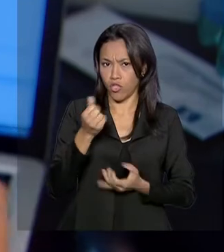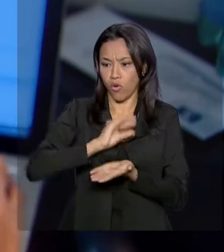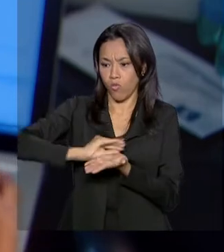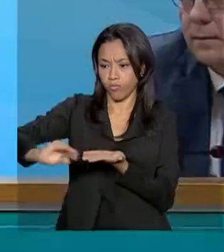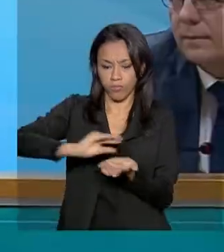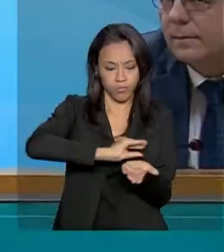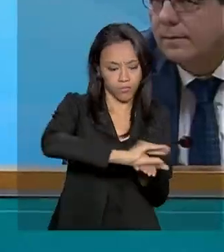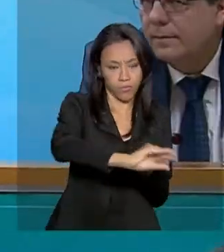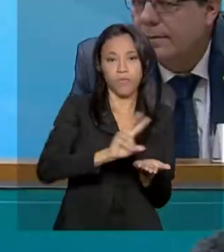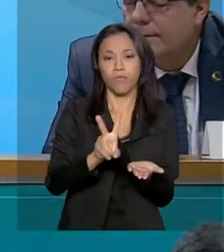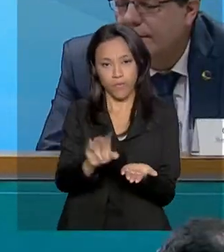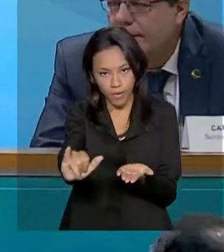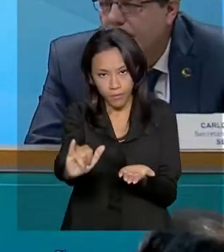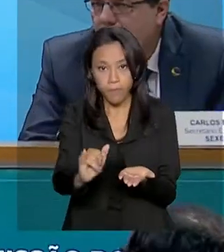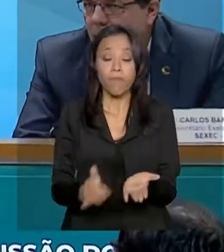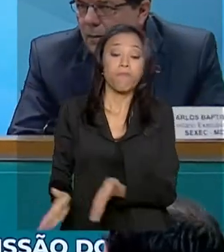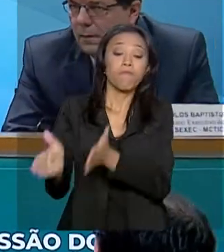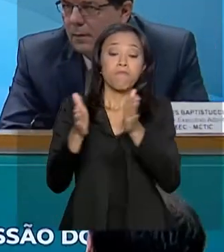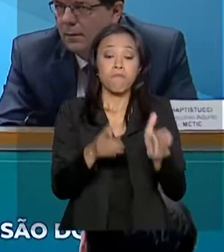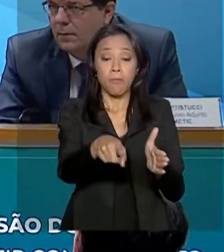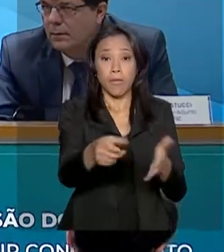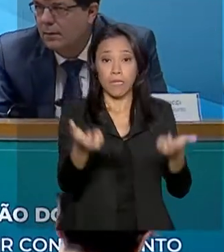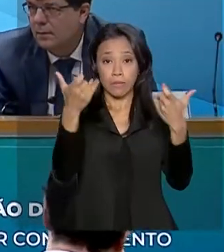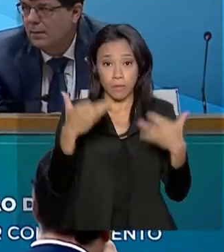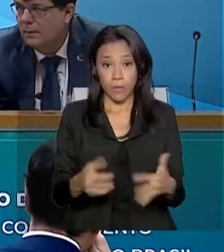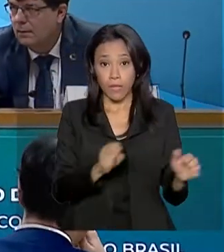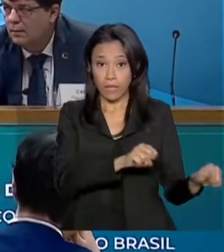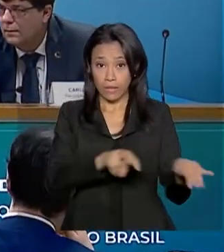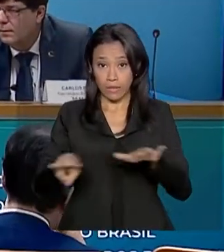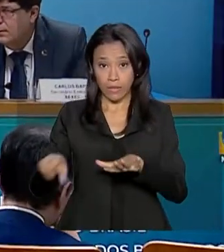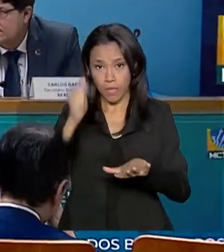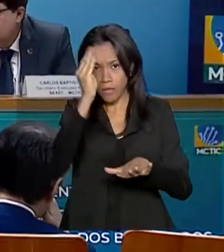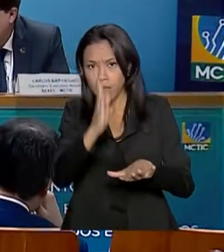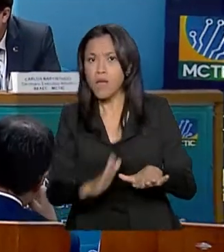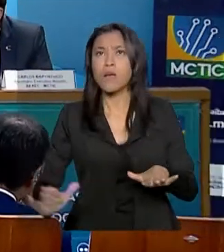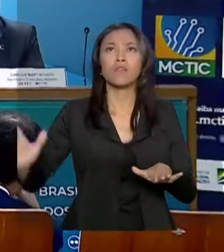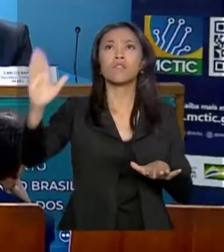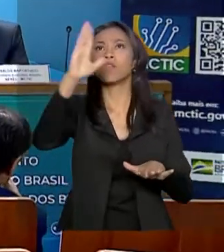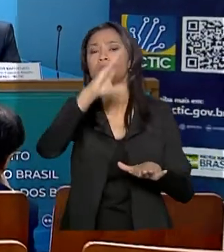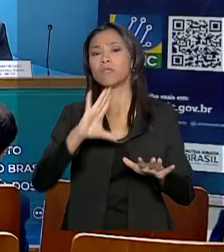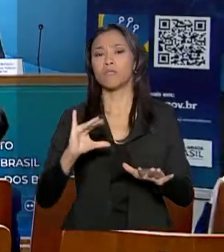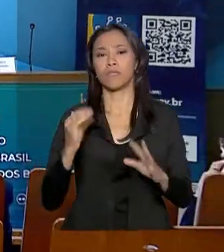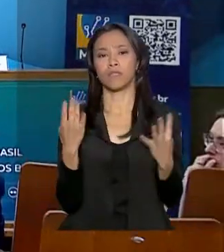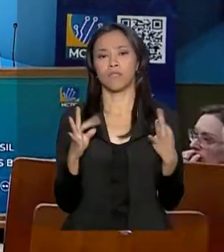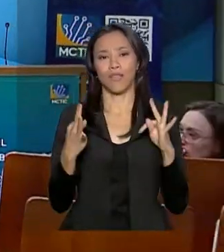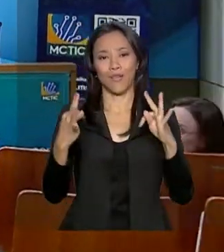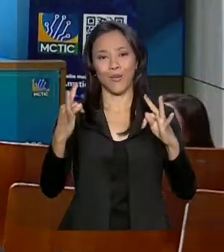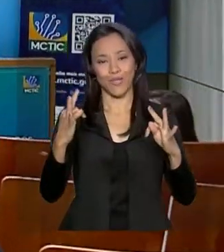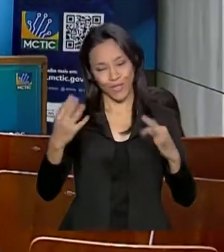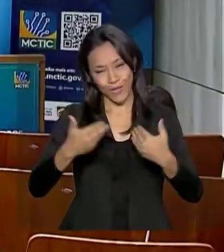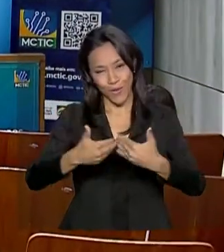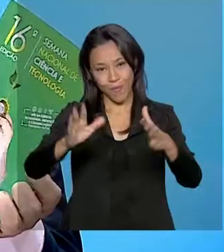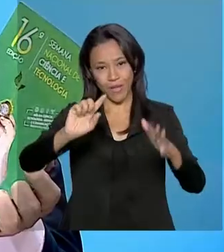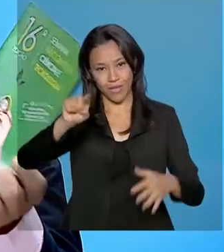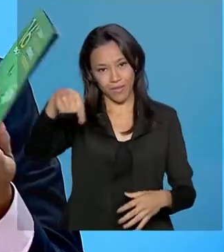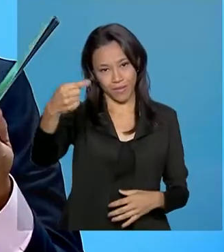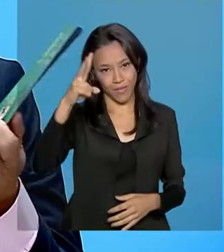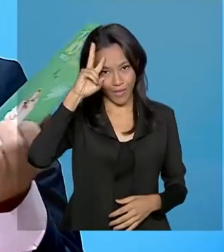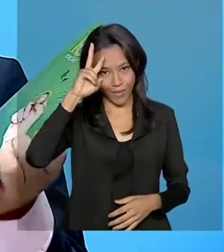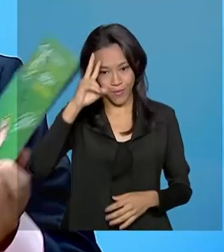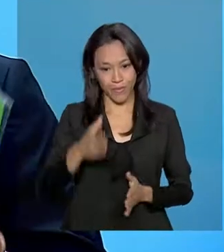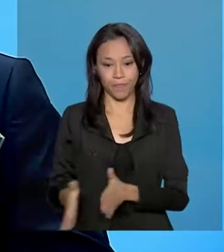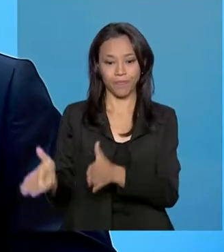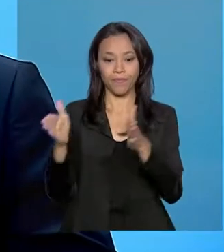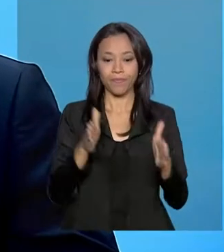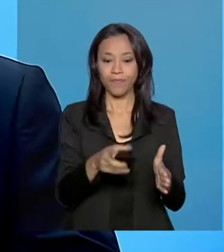liberadas. O ministro falou ainda sobre a Semana Nacional de Ciência e Tecnologia, que começa na segunda que vem. A tecnologia está